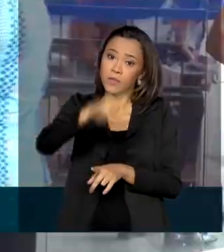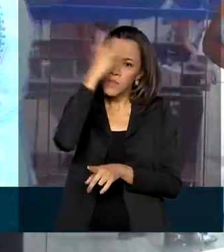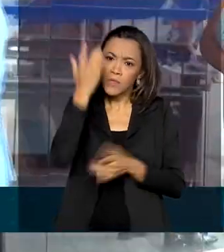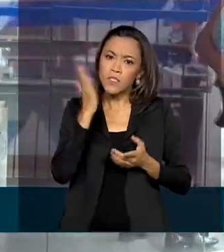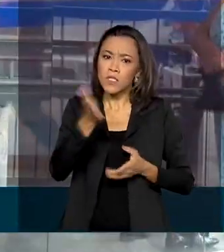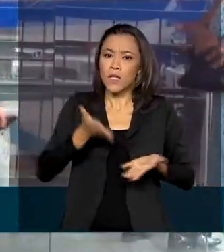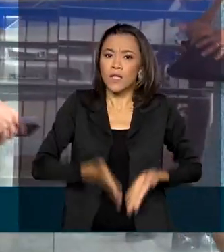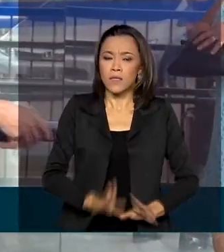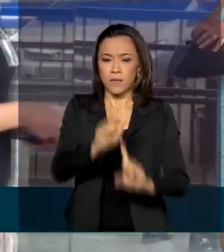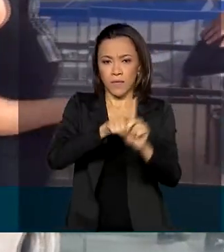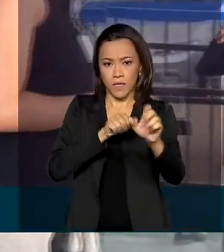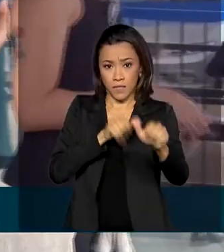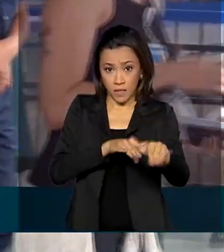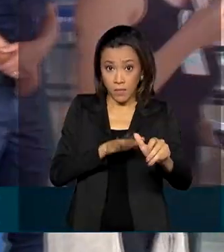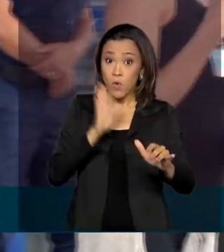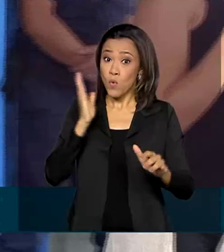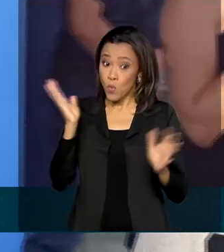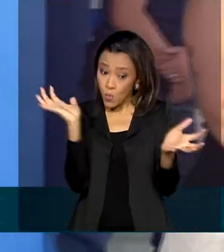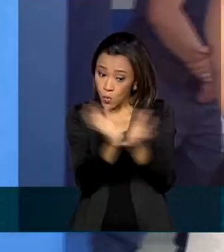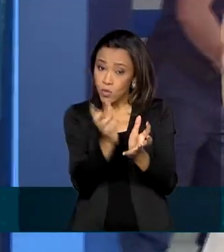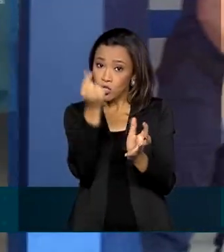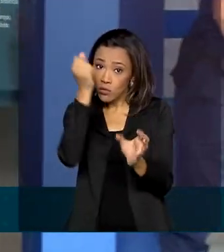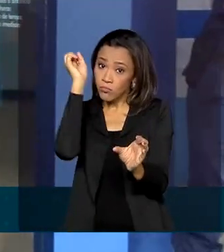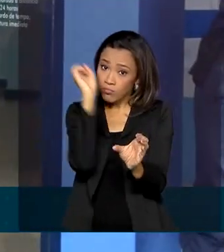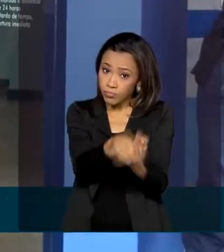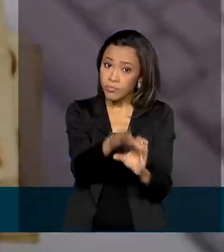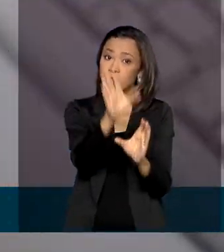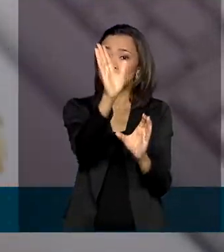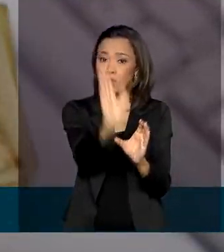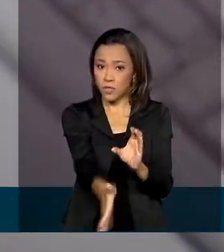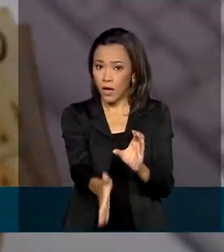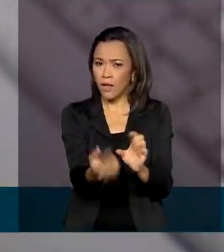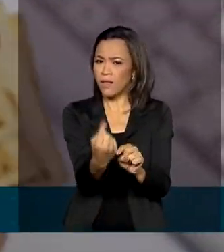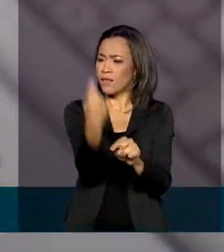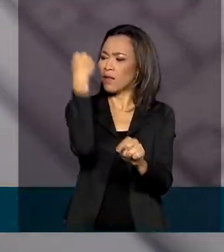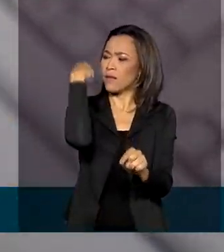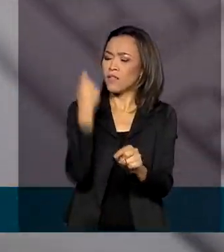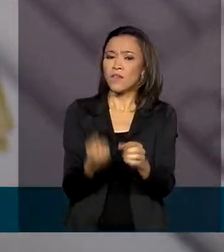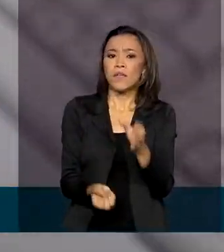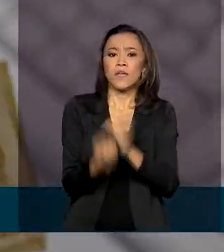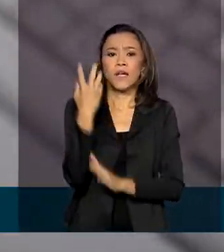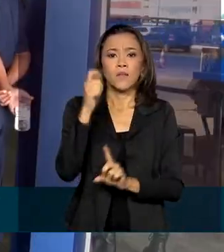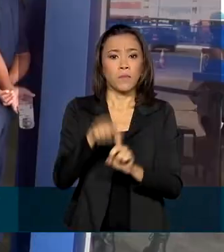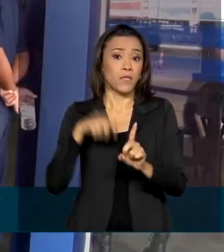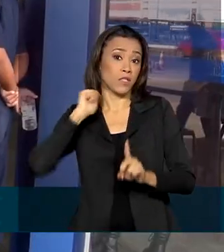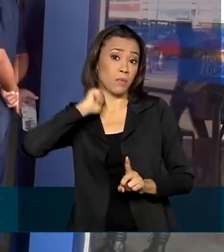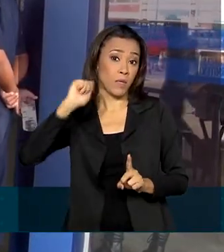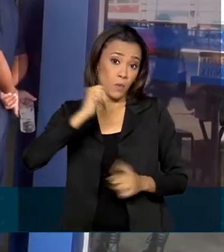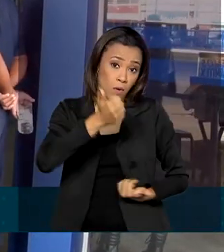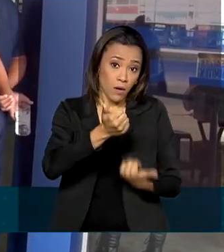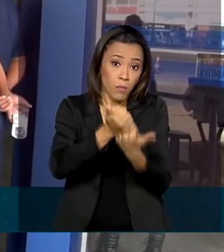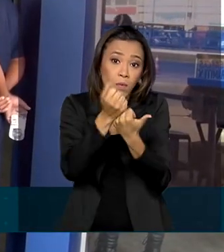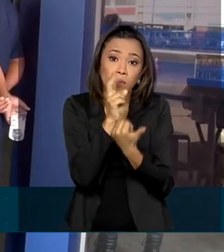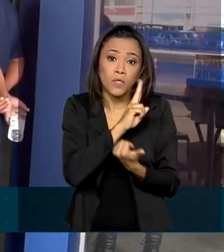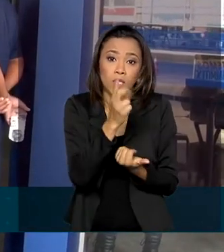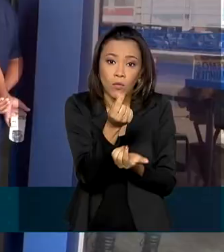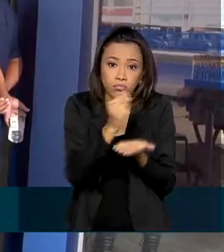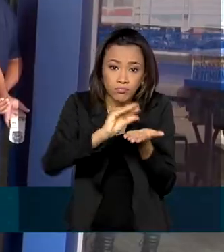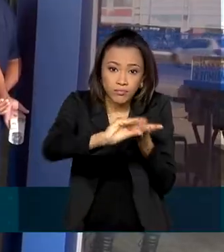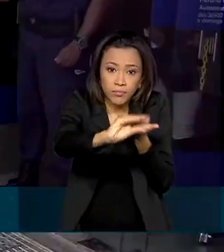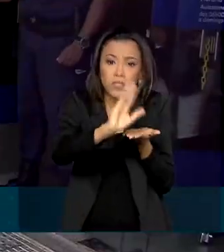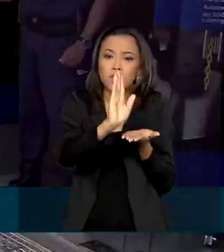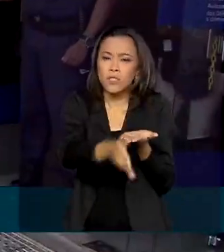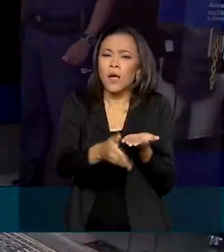O grupo já teve o pagamento depositado na conta digital. Desde que foi criado em abril, o auxílio emergencial já chegou ao